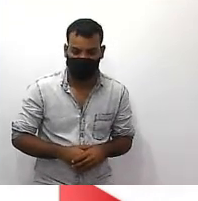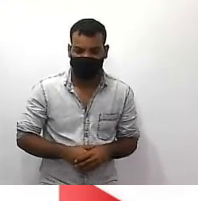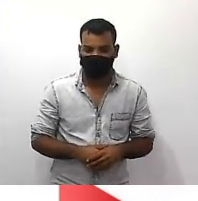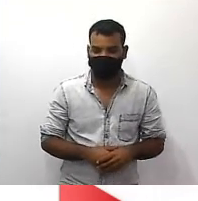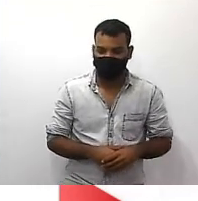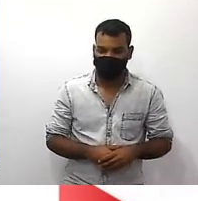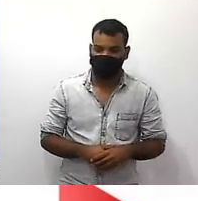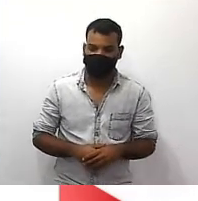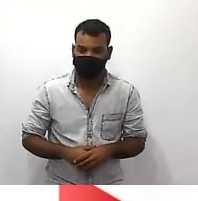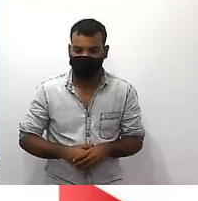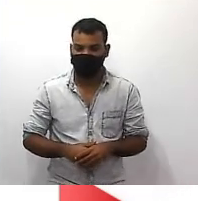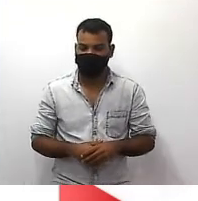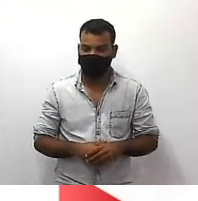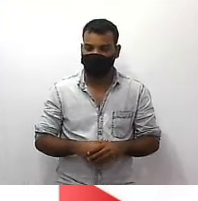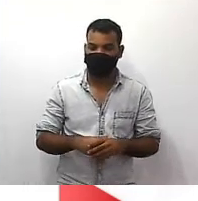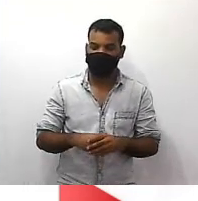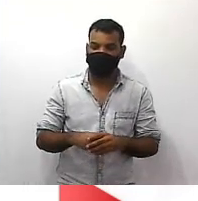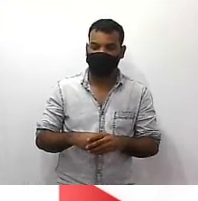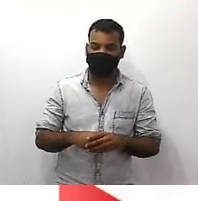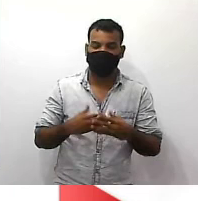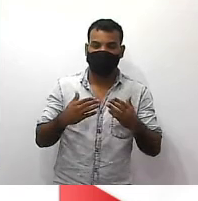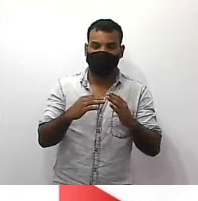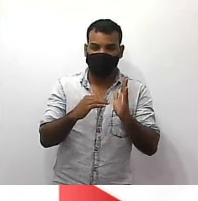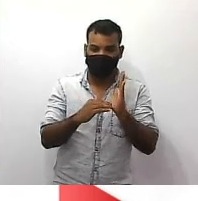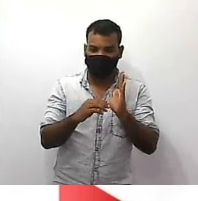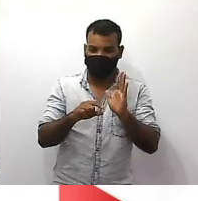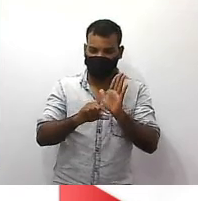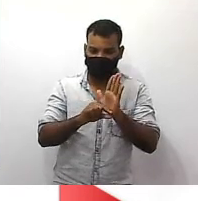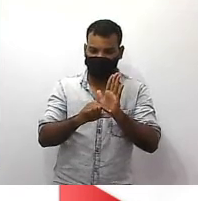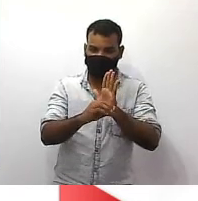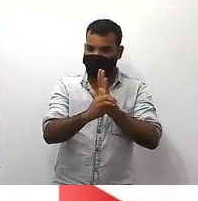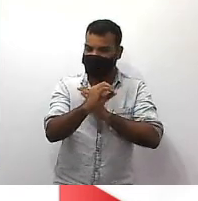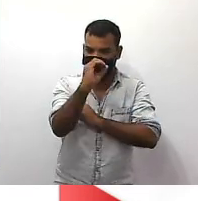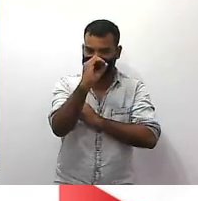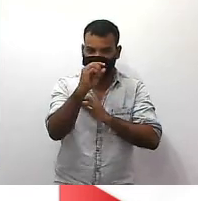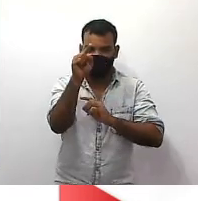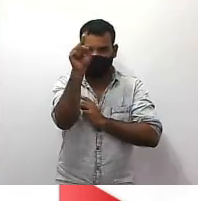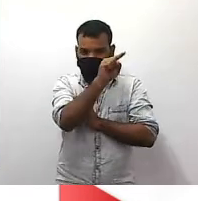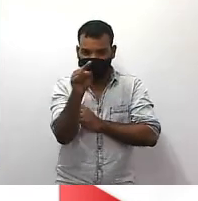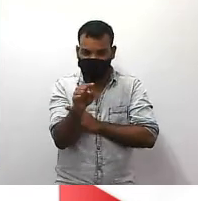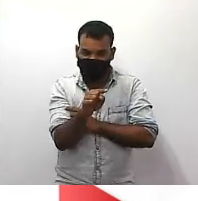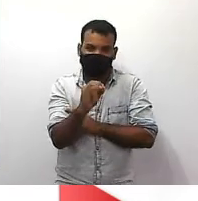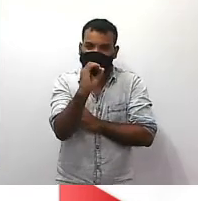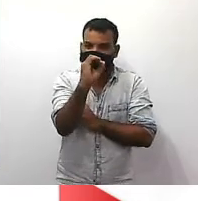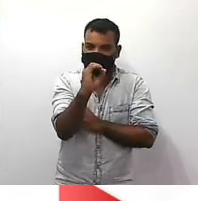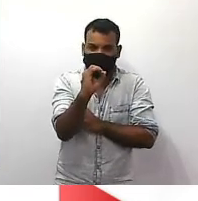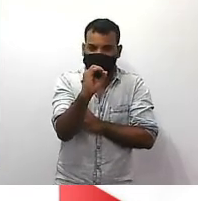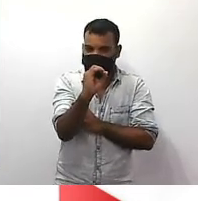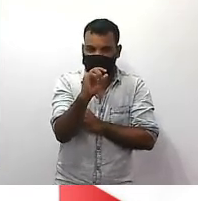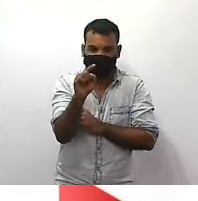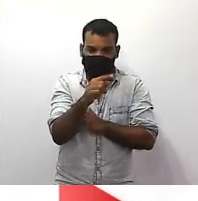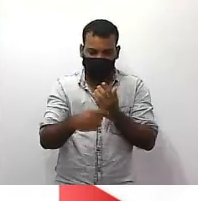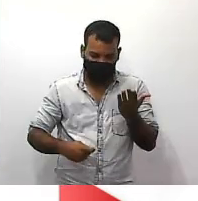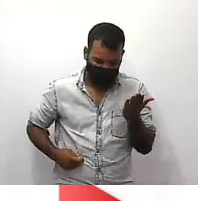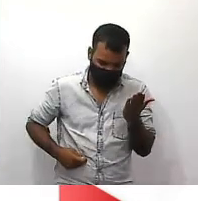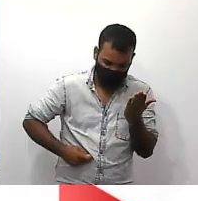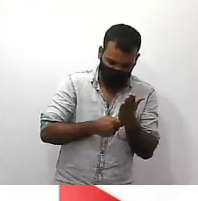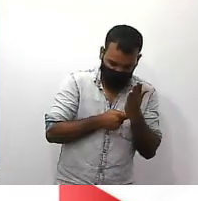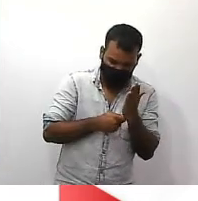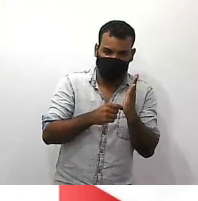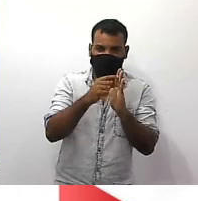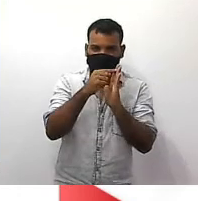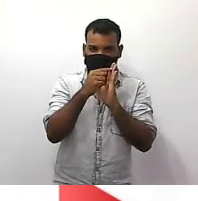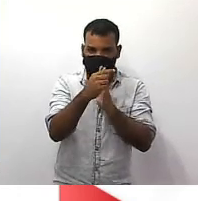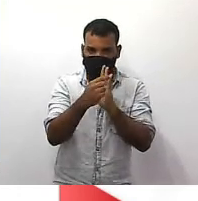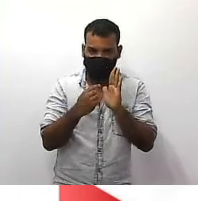a bateria está carregando não tem fração nenhuma zerou teu celular já era vai ter que ser carregado espera um pouquinho para